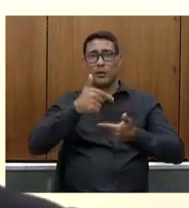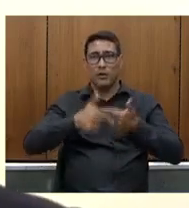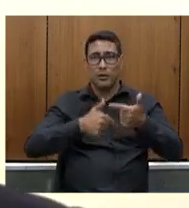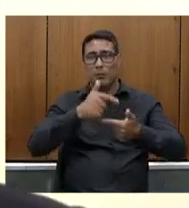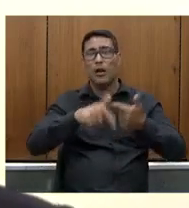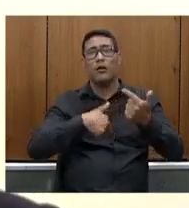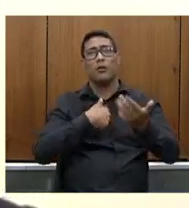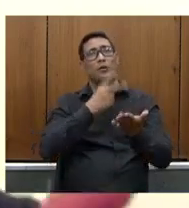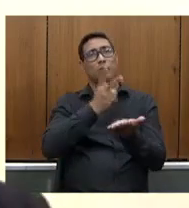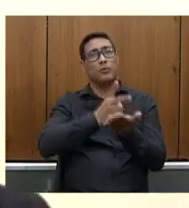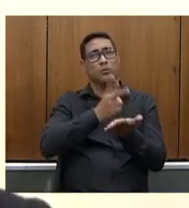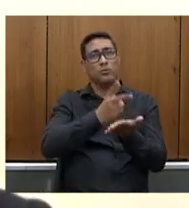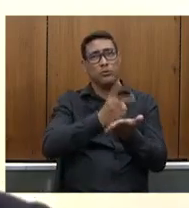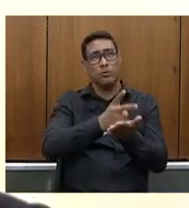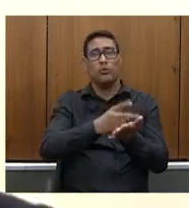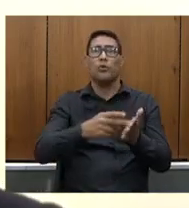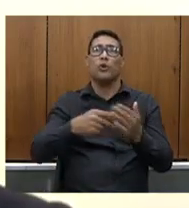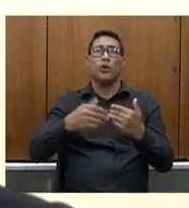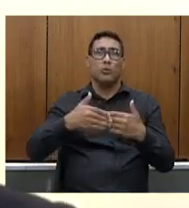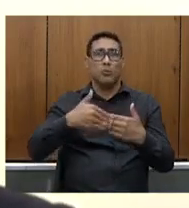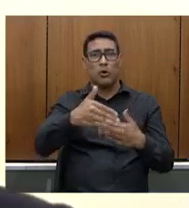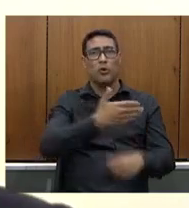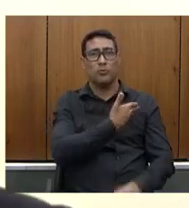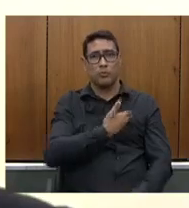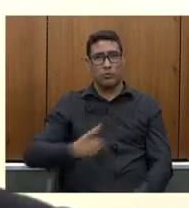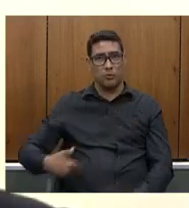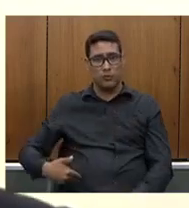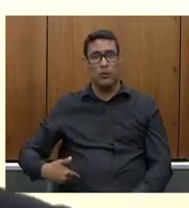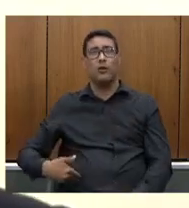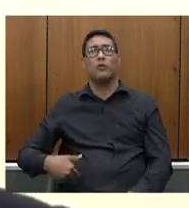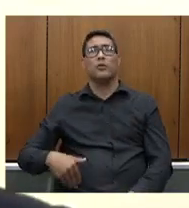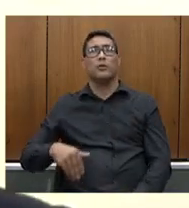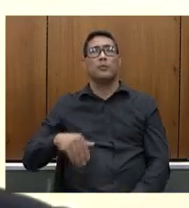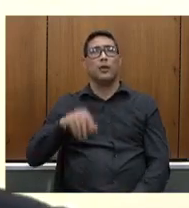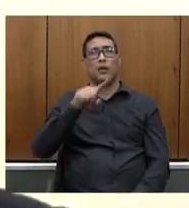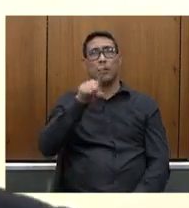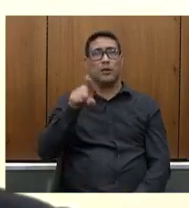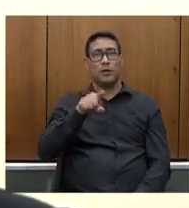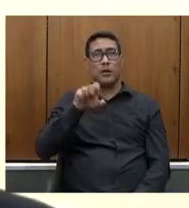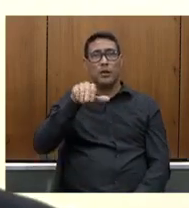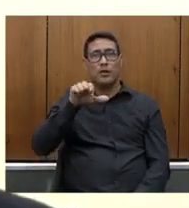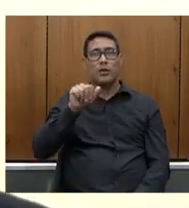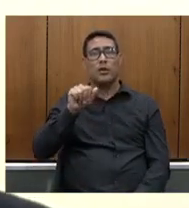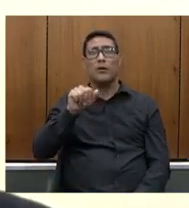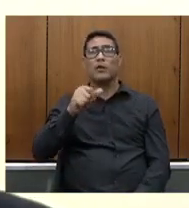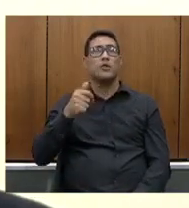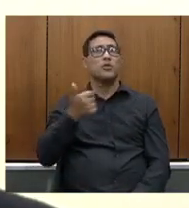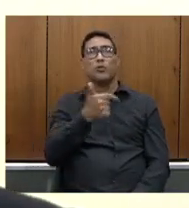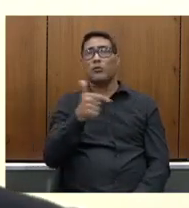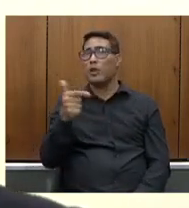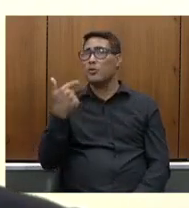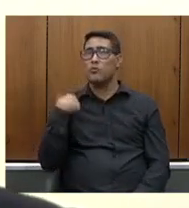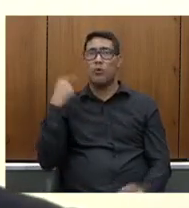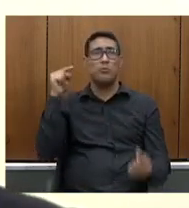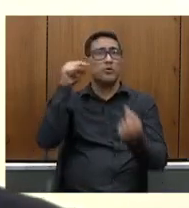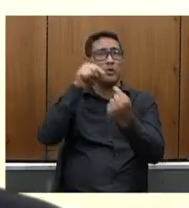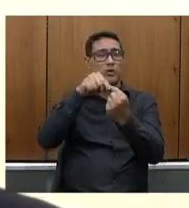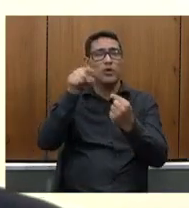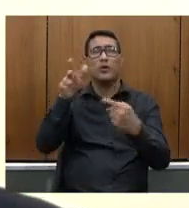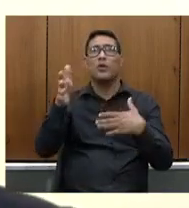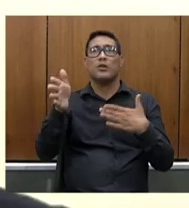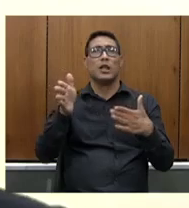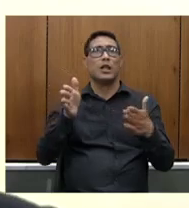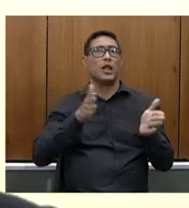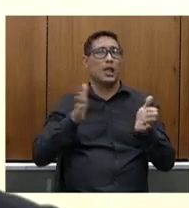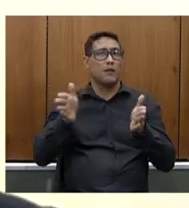para o próximo governo governador Zema claro que de minha parte eu não tenho aqui nenhum objetivo de interferir